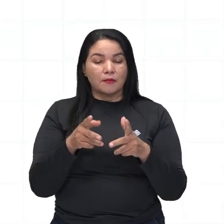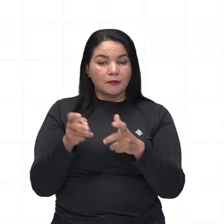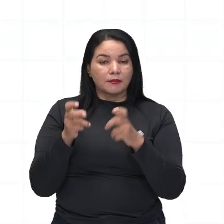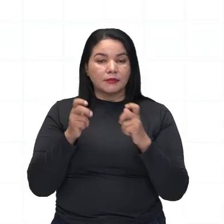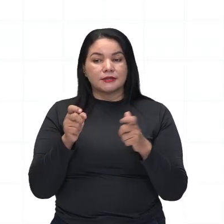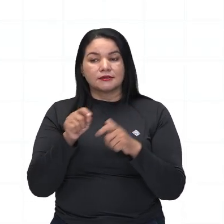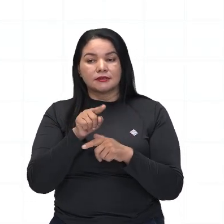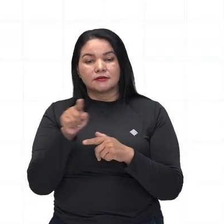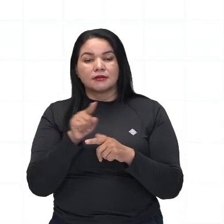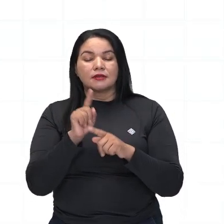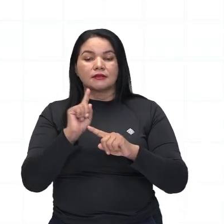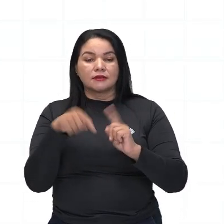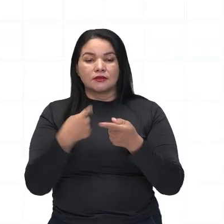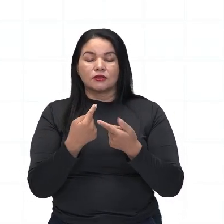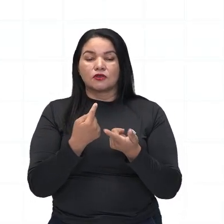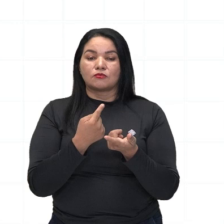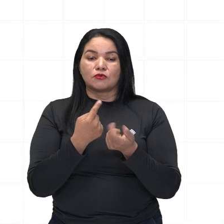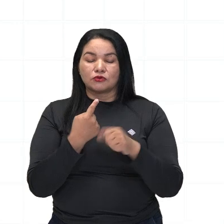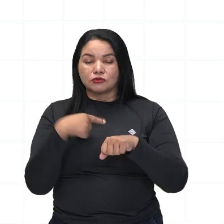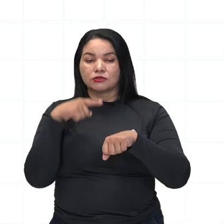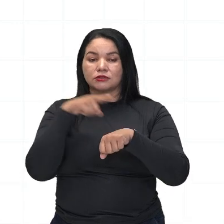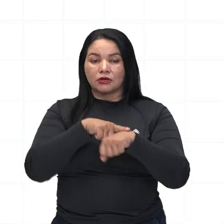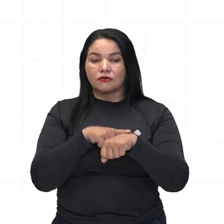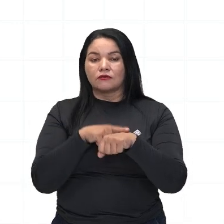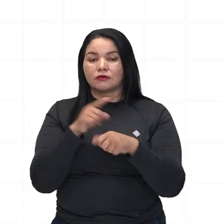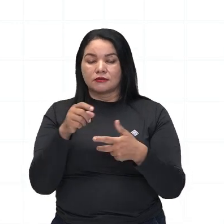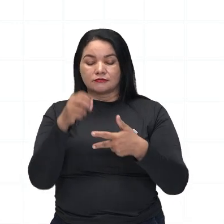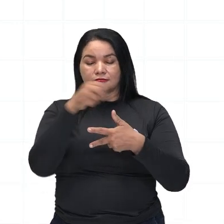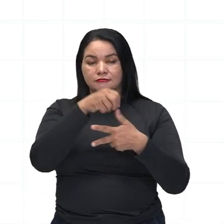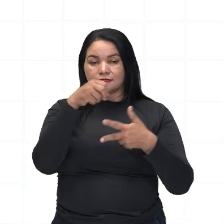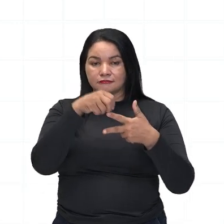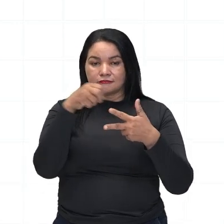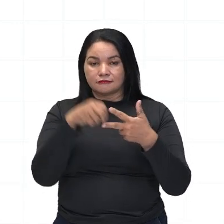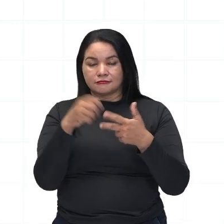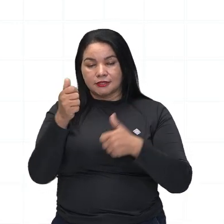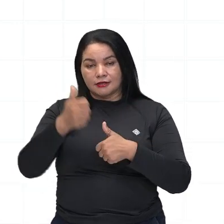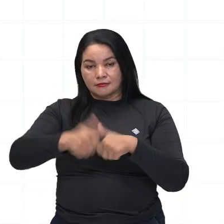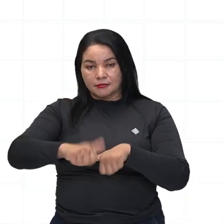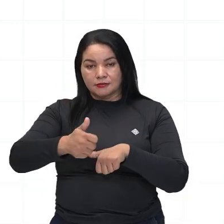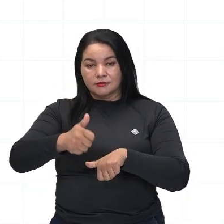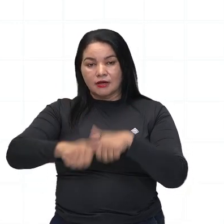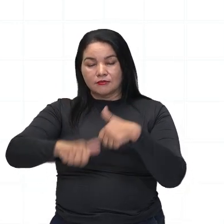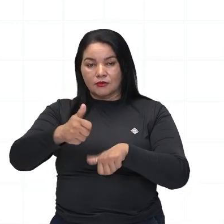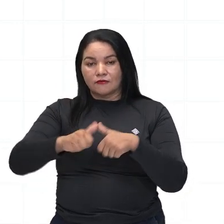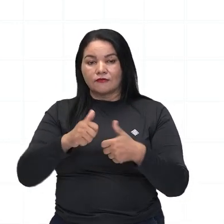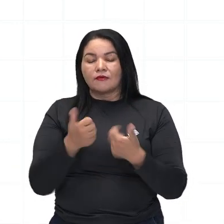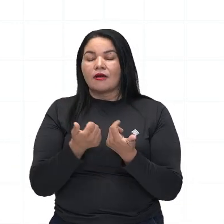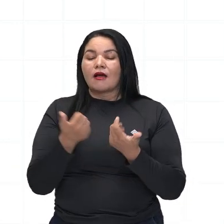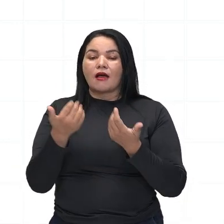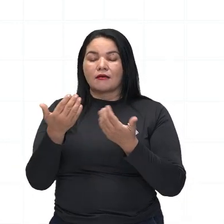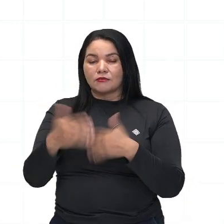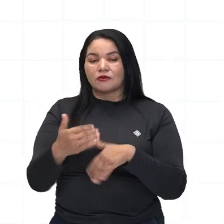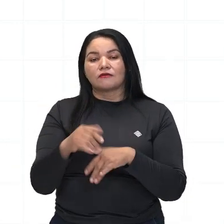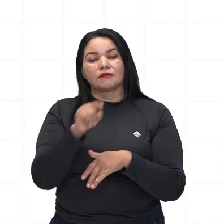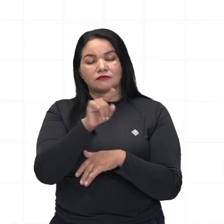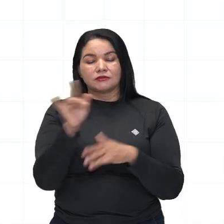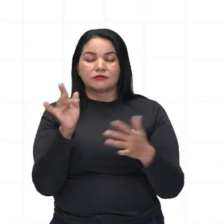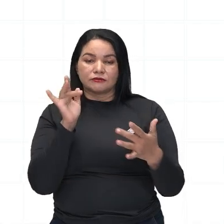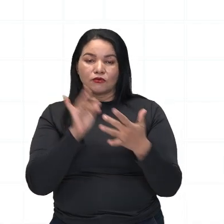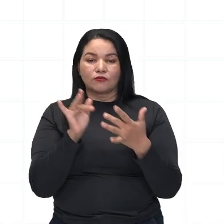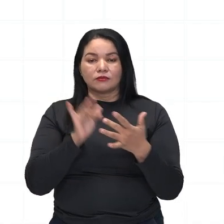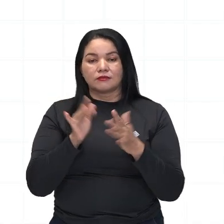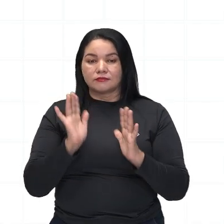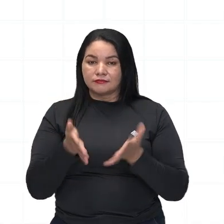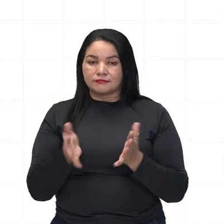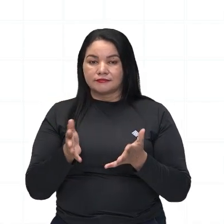ela, para quando chegar o momento de você fazer o Enem, você ter contato. Observem que essa proposta aqui que